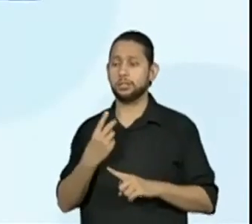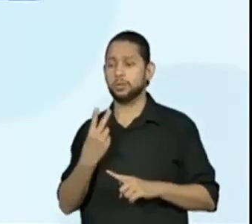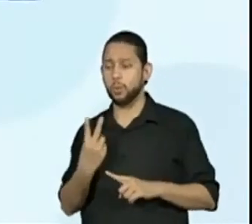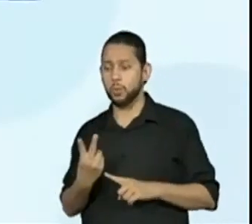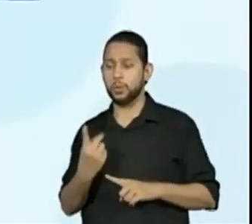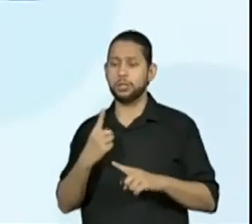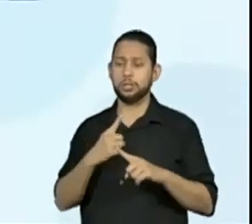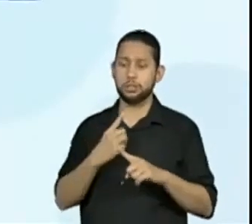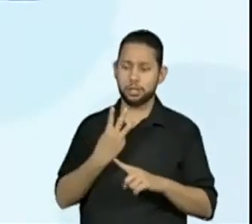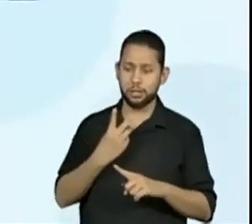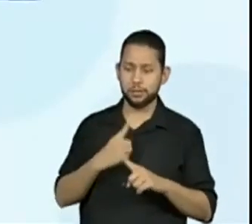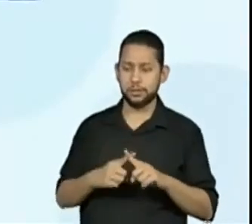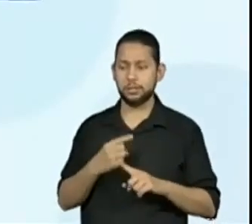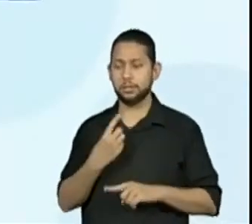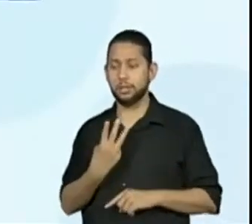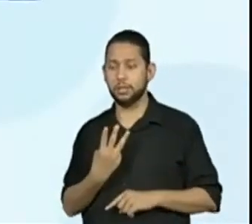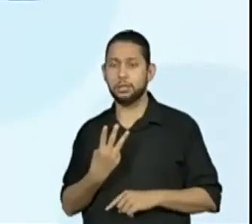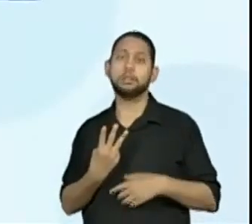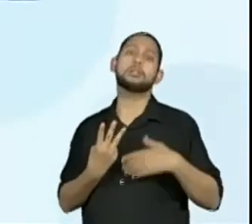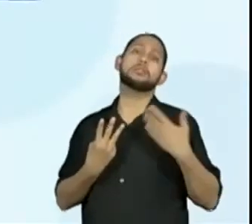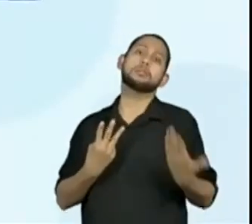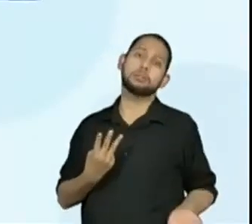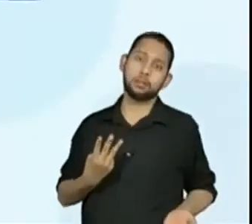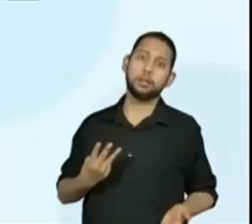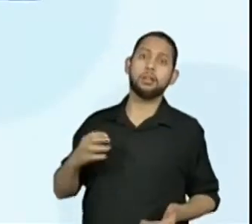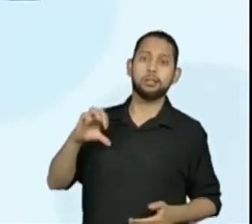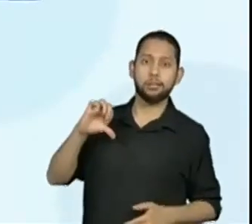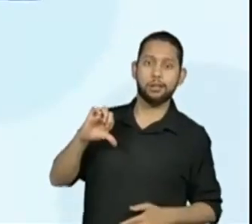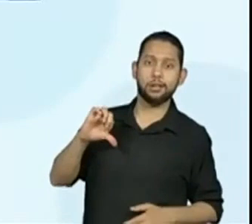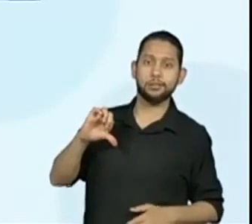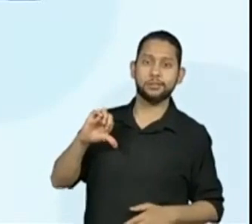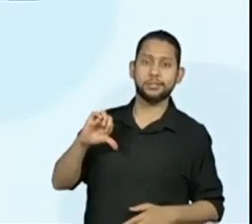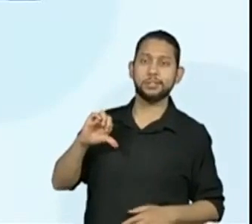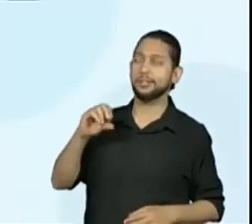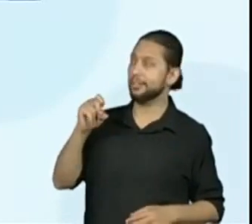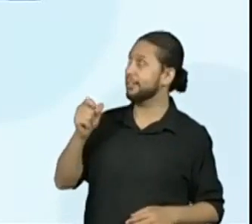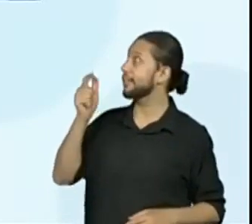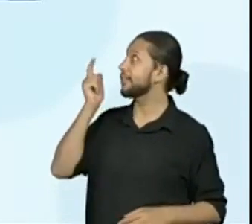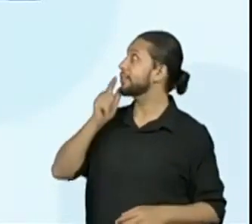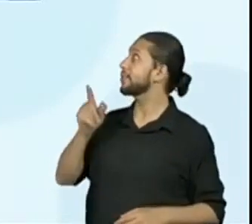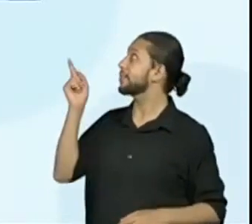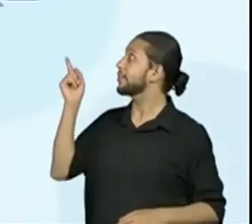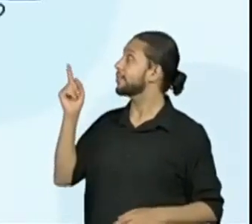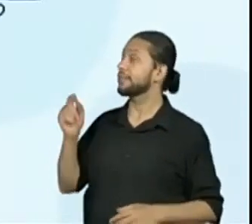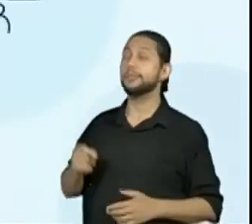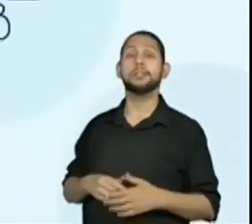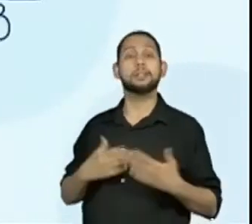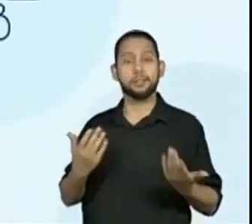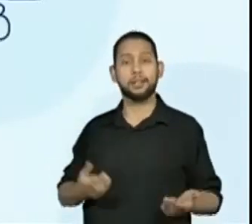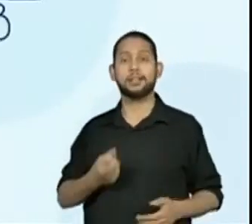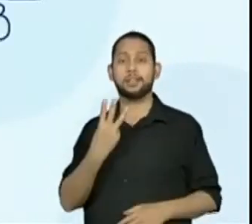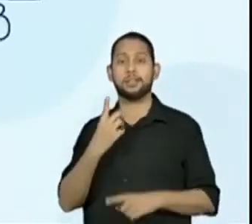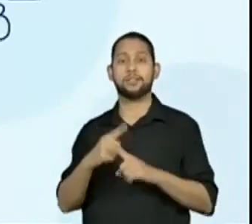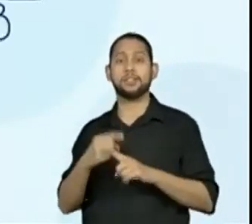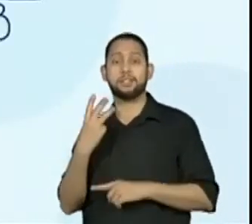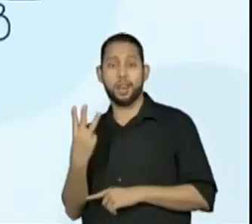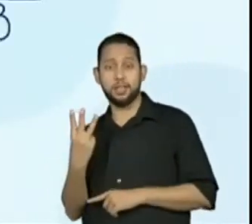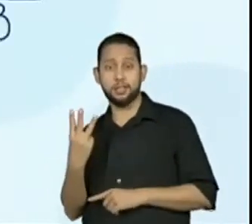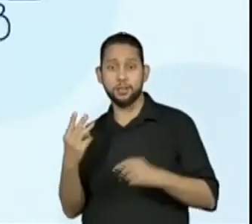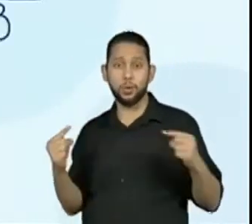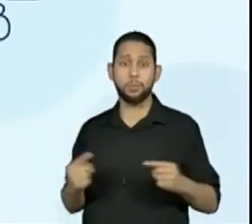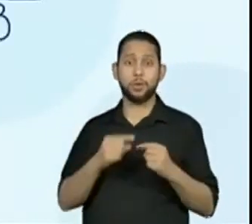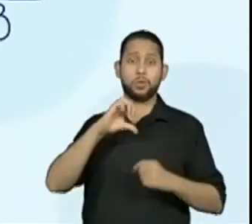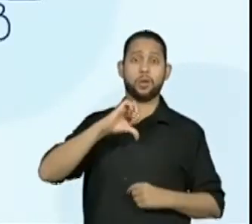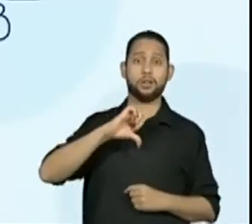vezes quanto? 3 vezes... E aí, pessoal? 3 vezes 3. 3 vezes